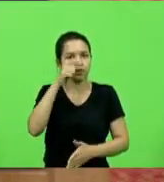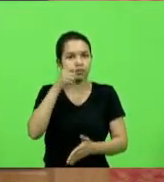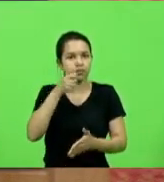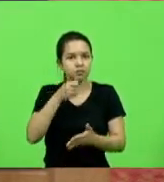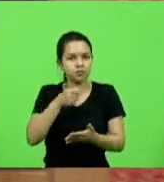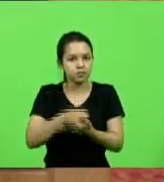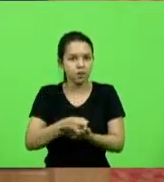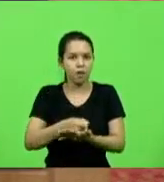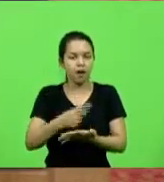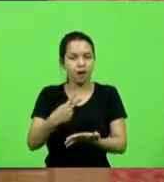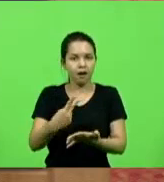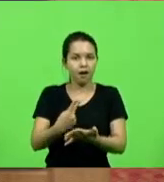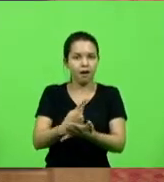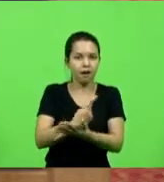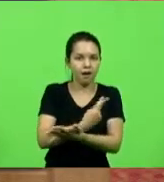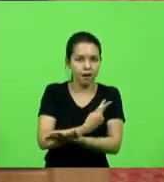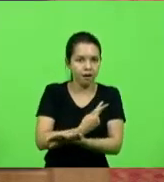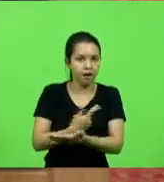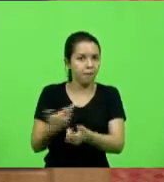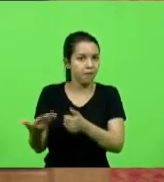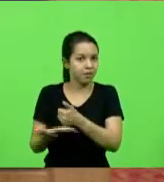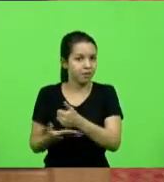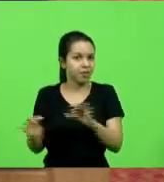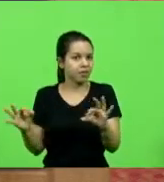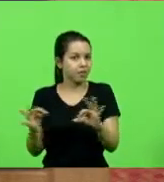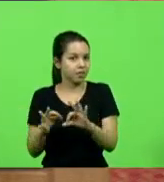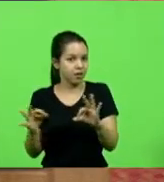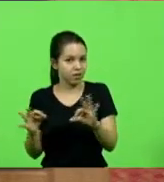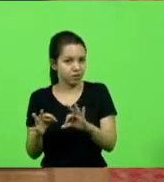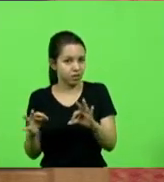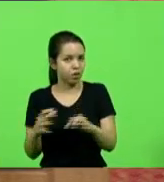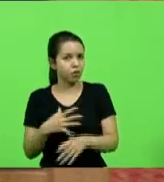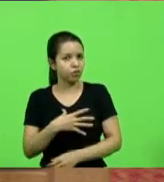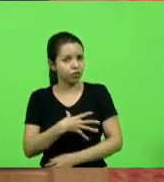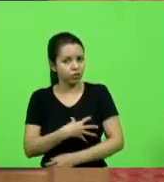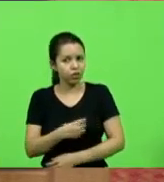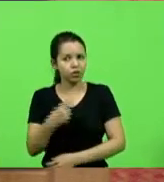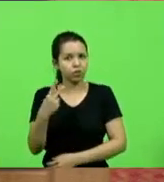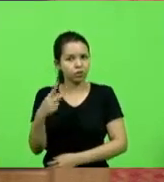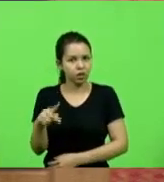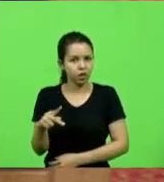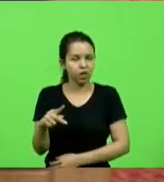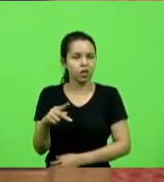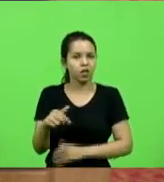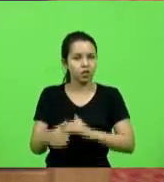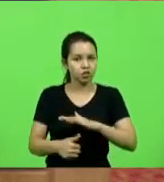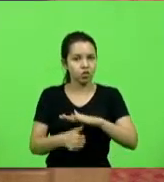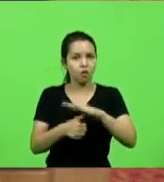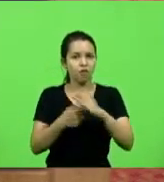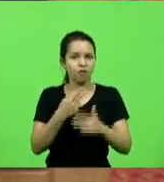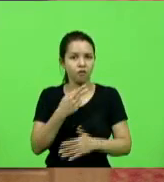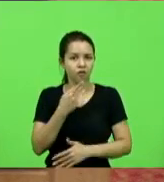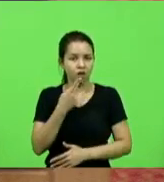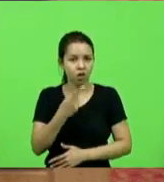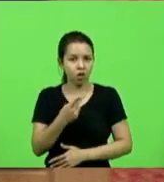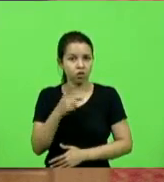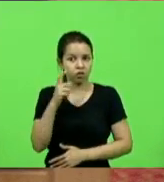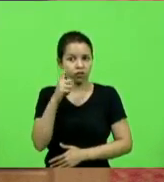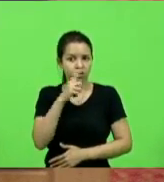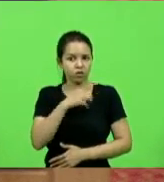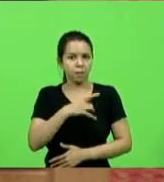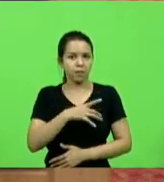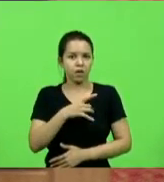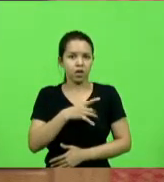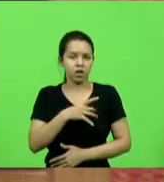não fundamentada pode causar. O filho do reitor diz, é difícil não sentir medo. Seu pai